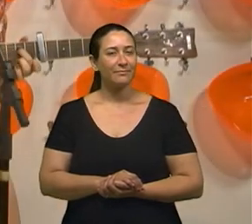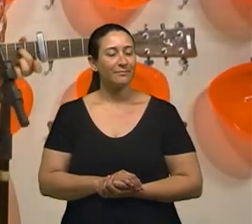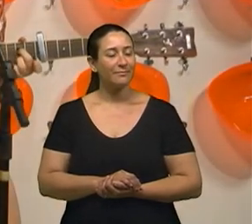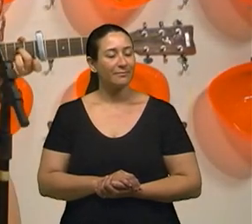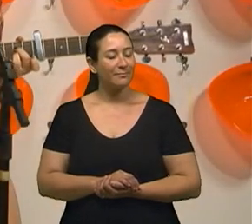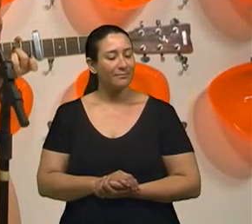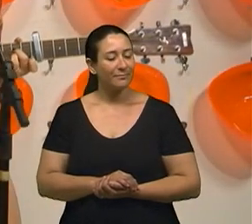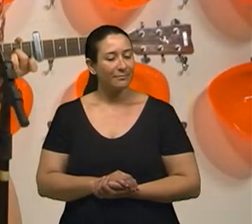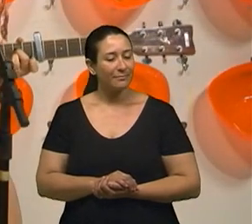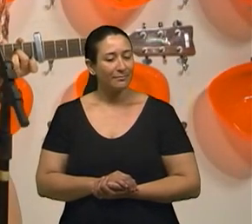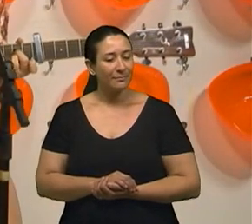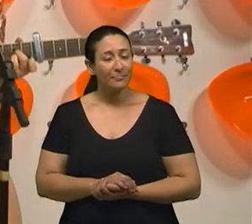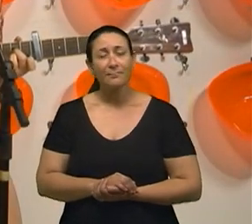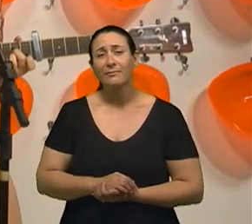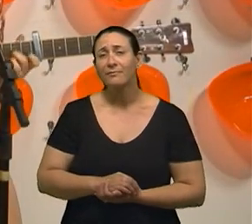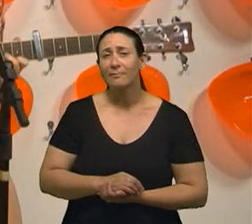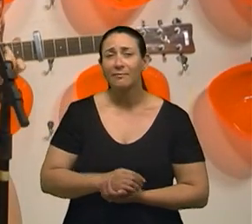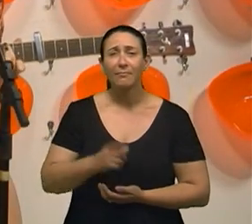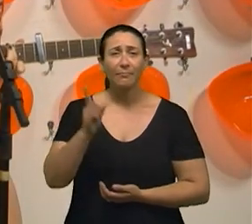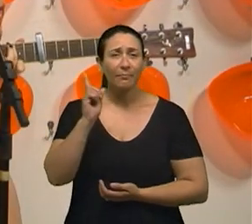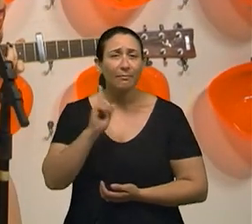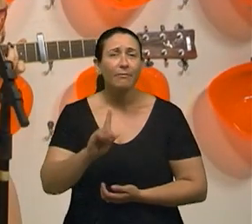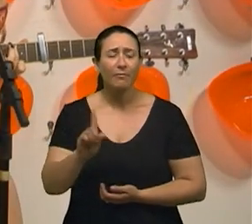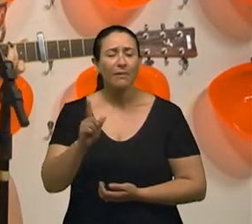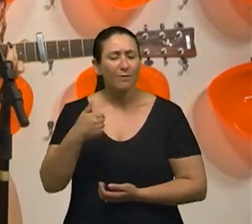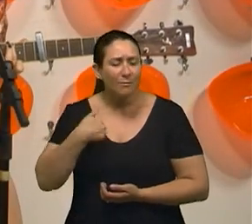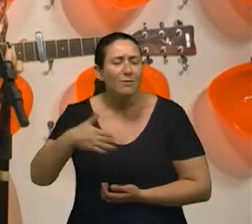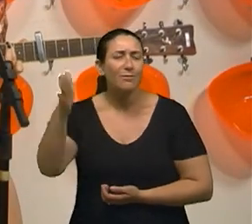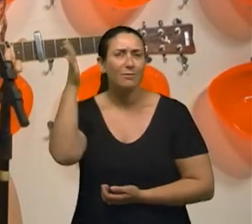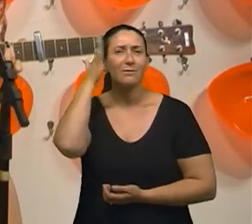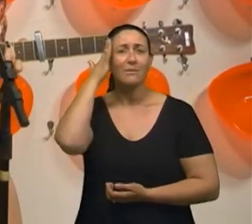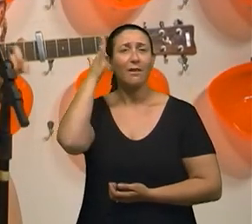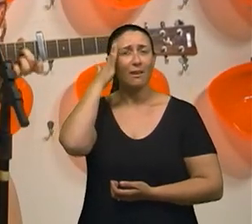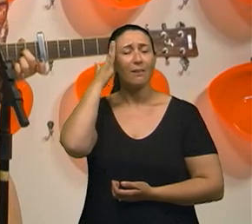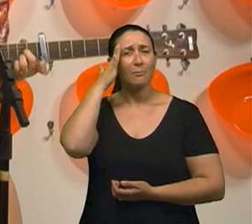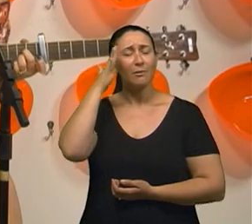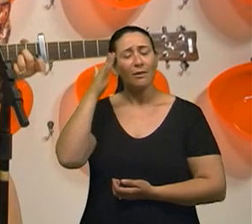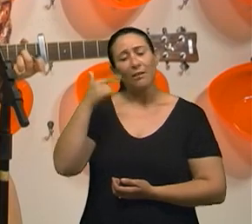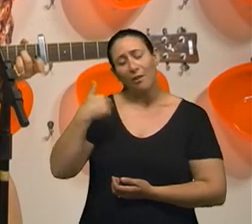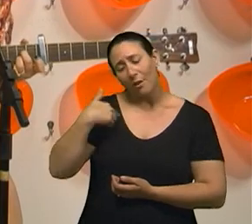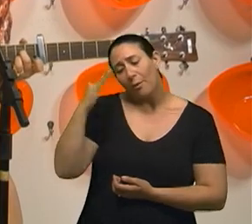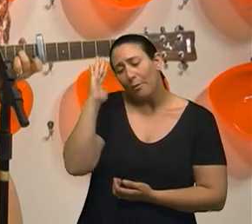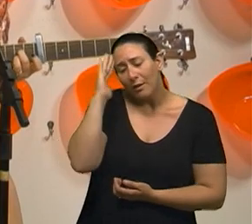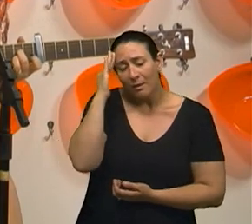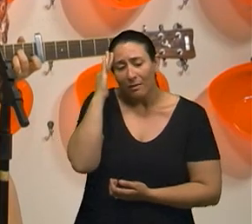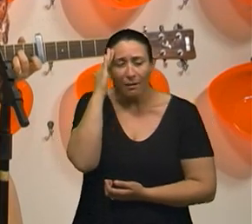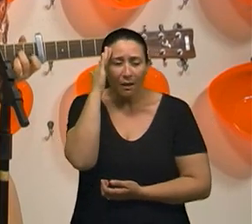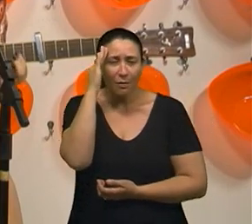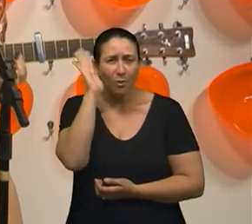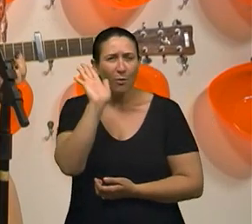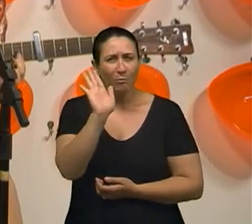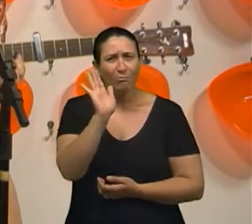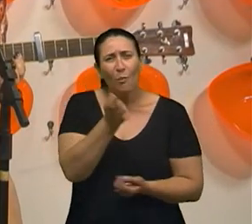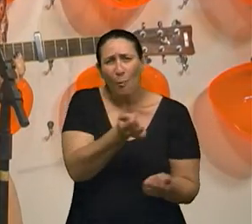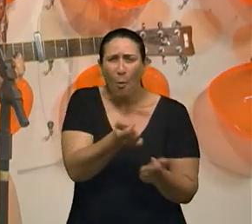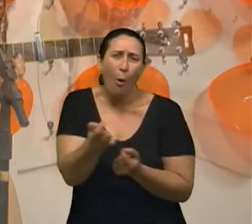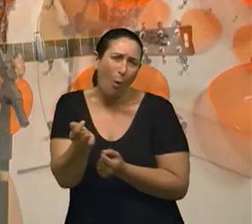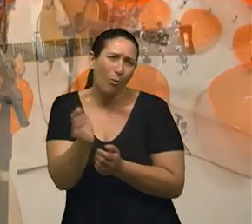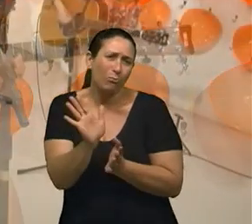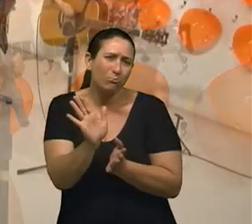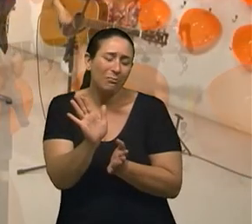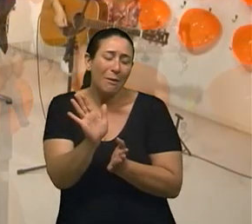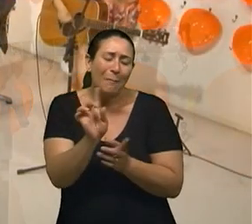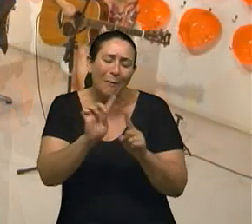Embora eu saiba o que eu entendo Alguma coisa